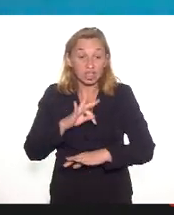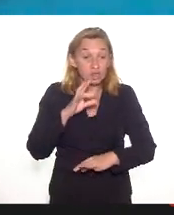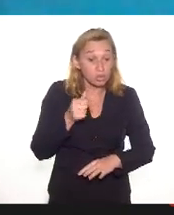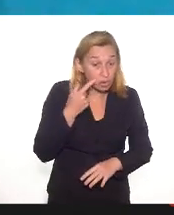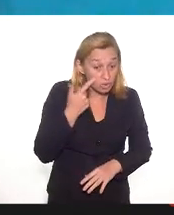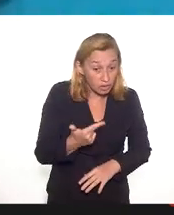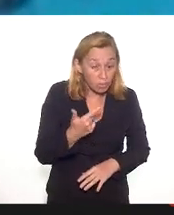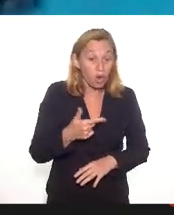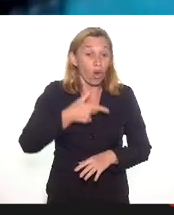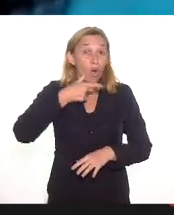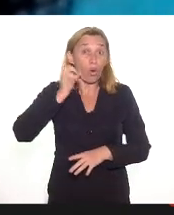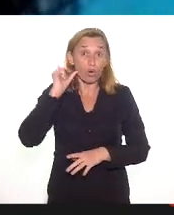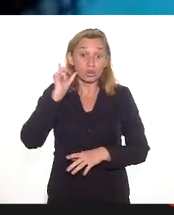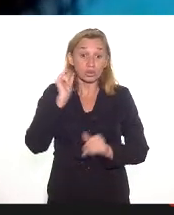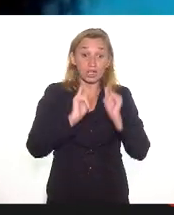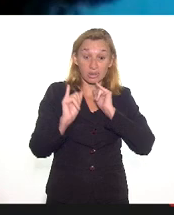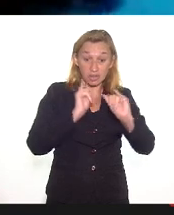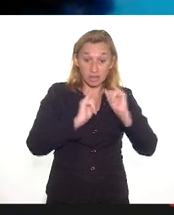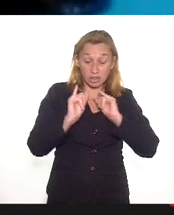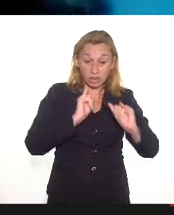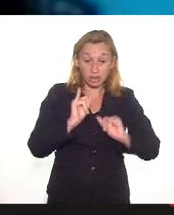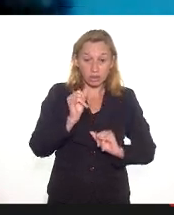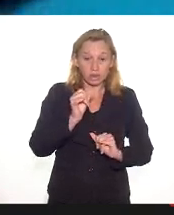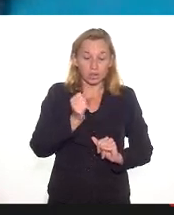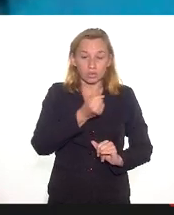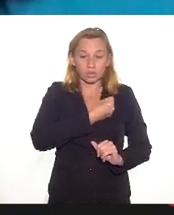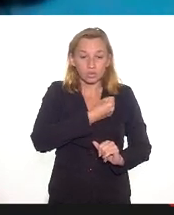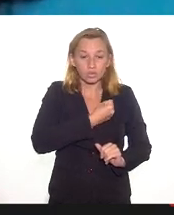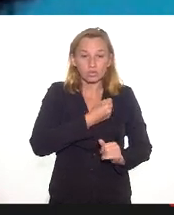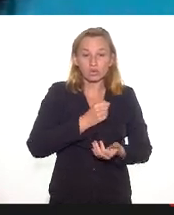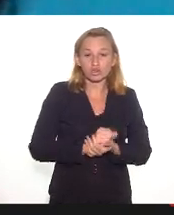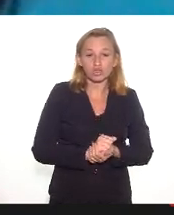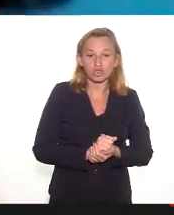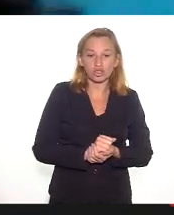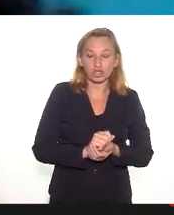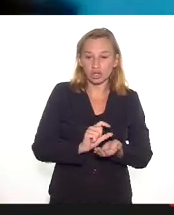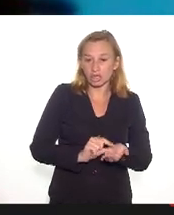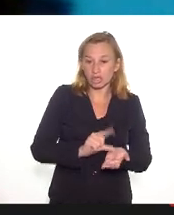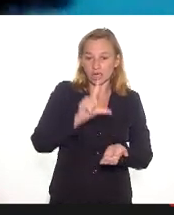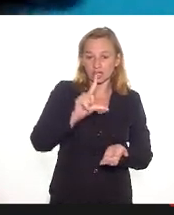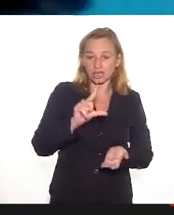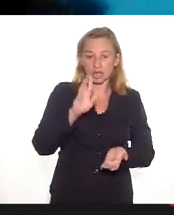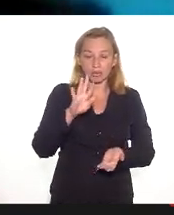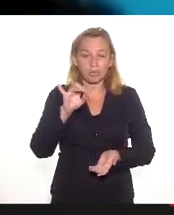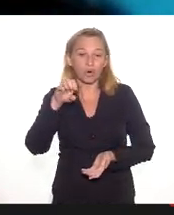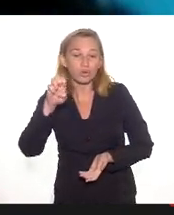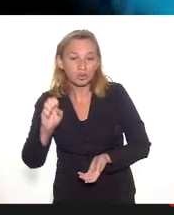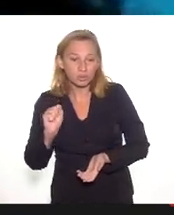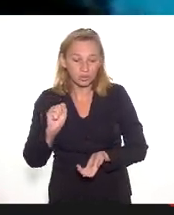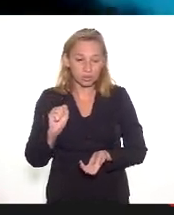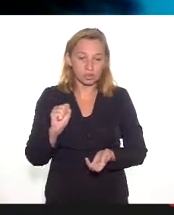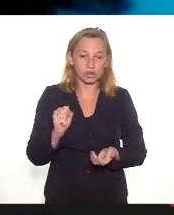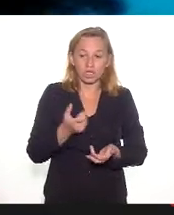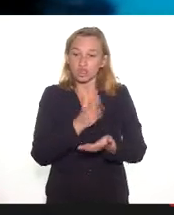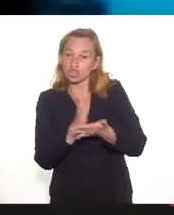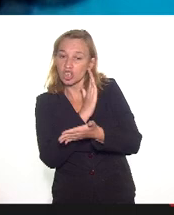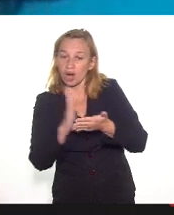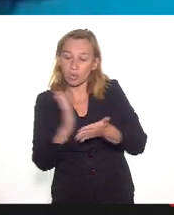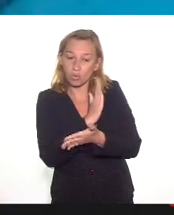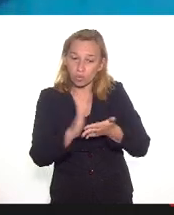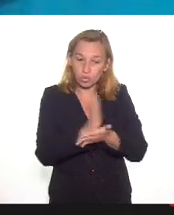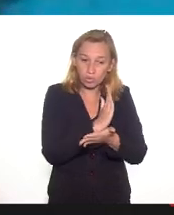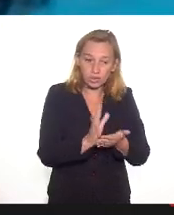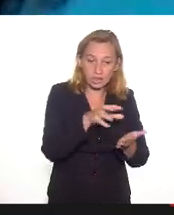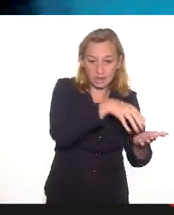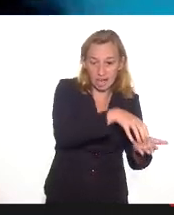notícia, um aumento de bônus para a cúpula de comissionados de alguns setores que sustentam